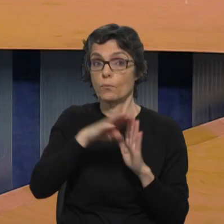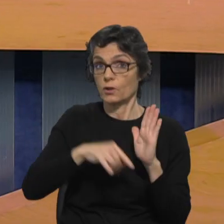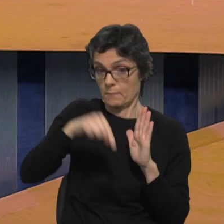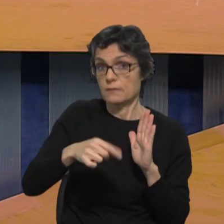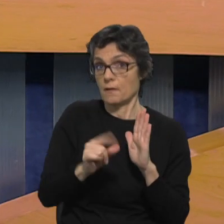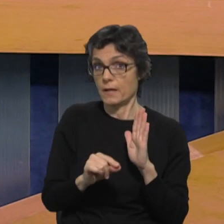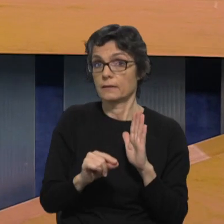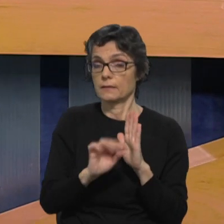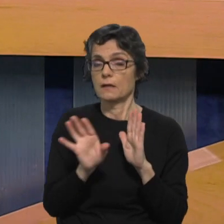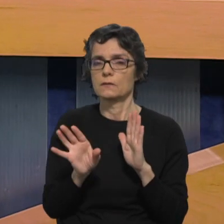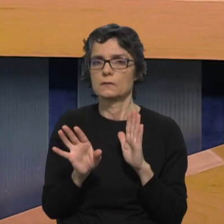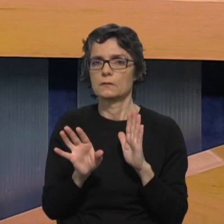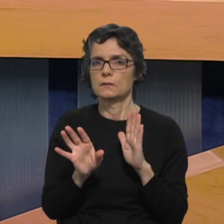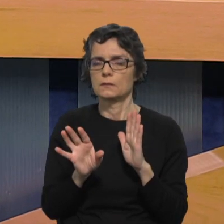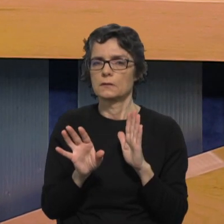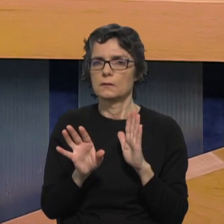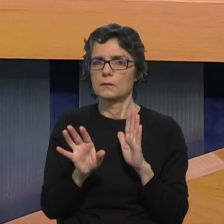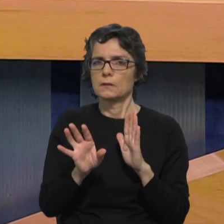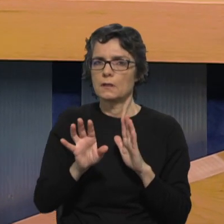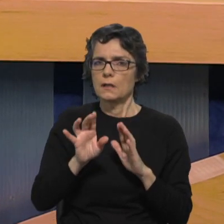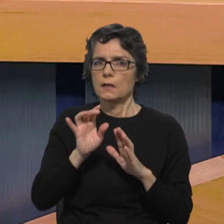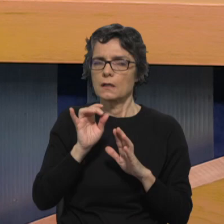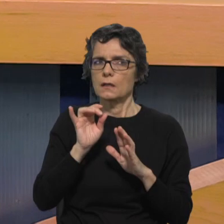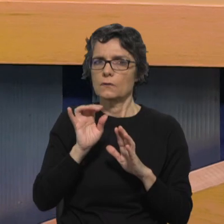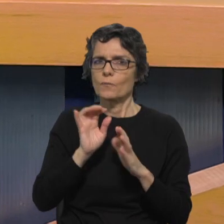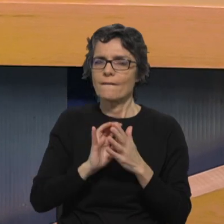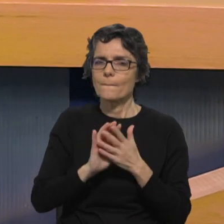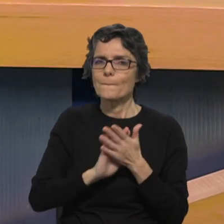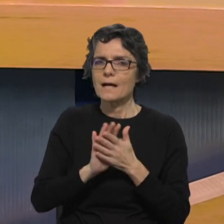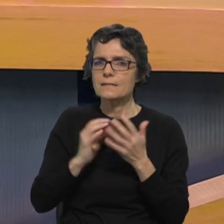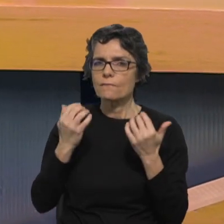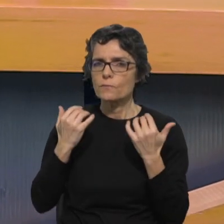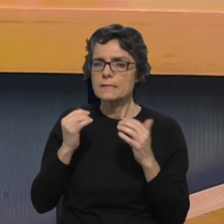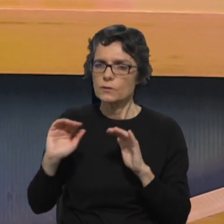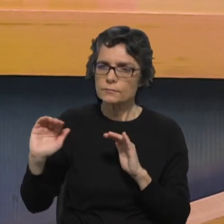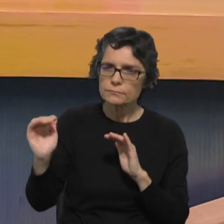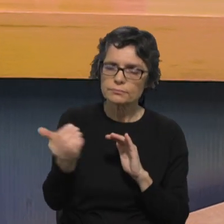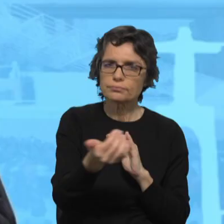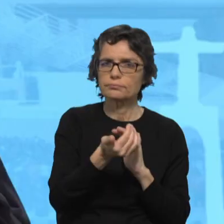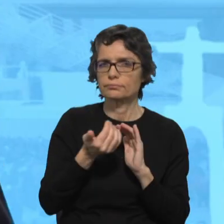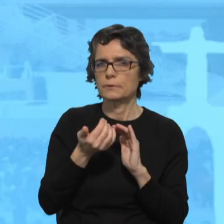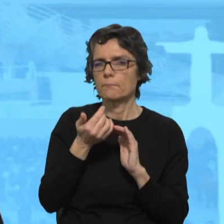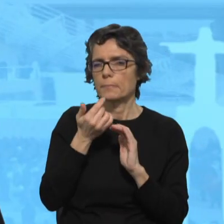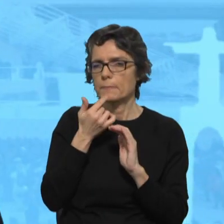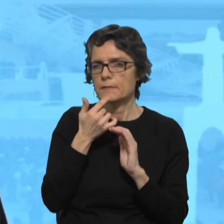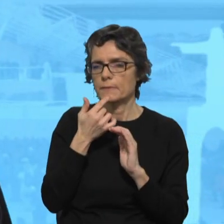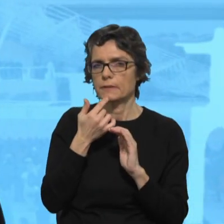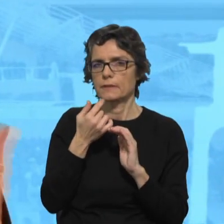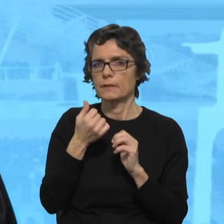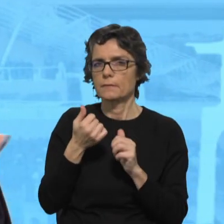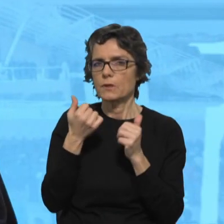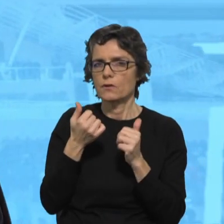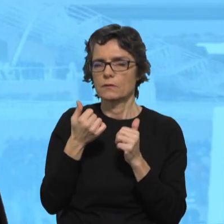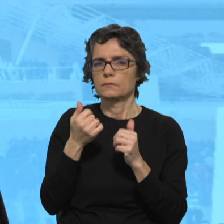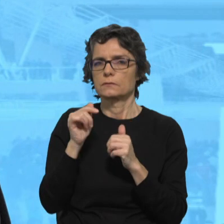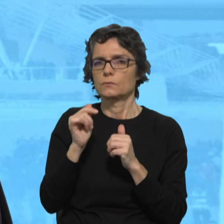como também uma maneira de filtrarmos, mediarmos o discurso político e aquilo que nós